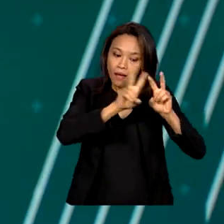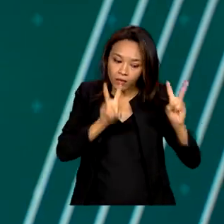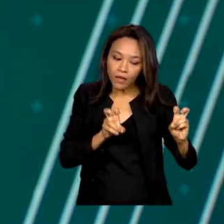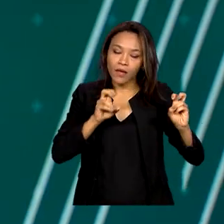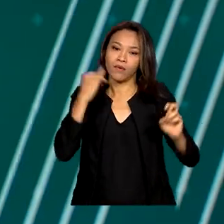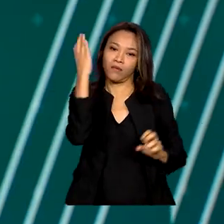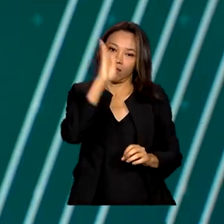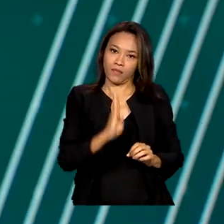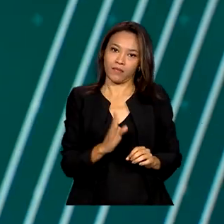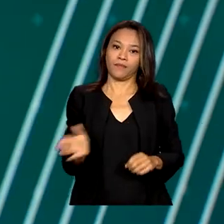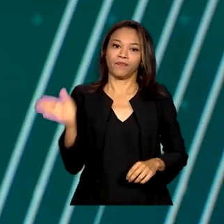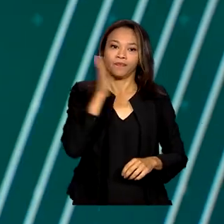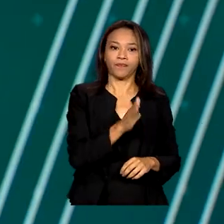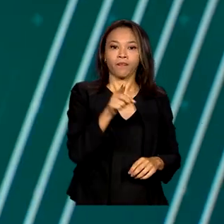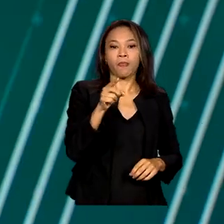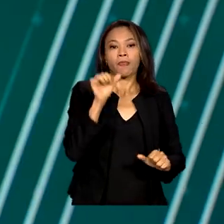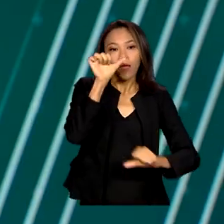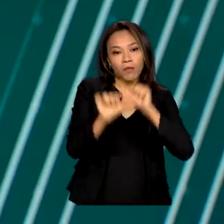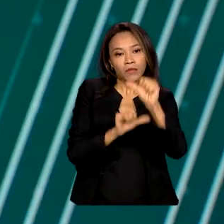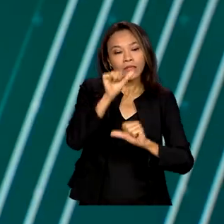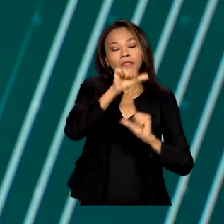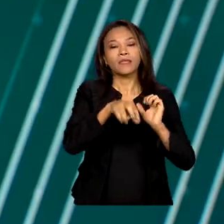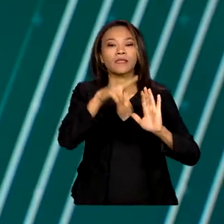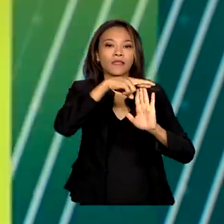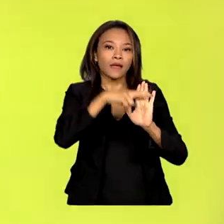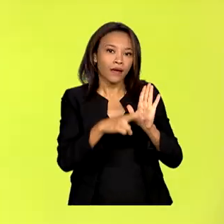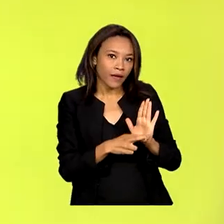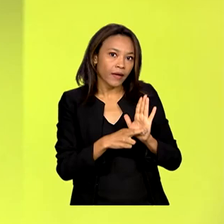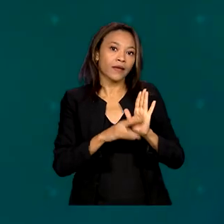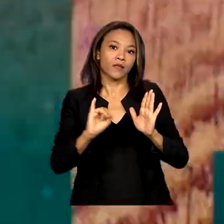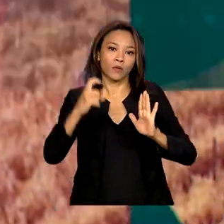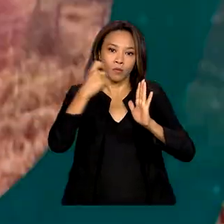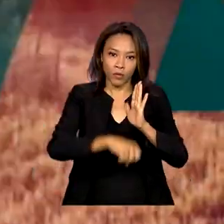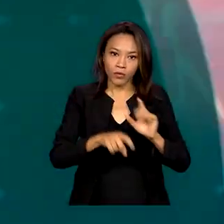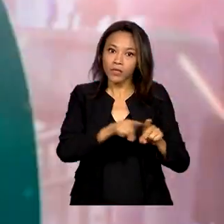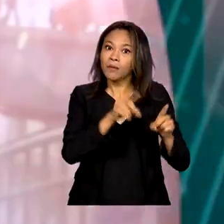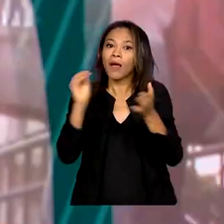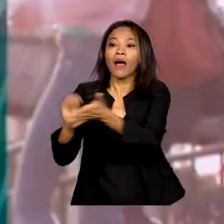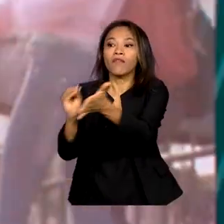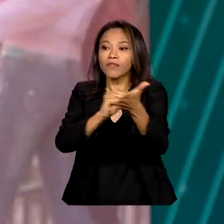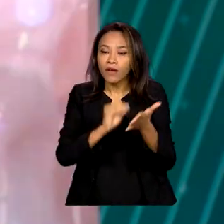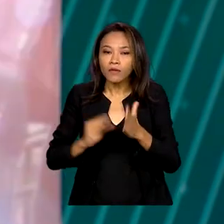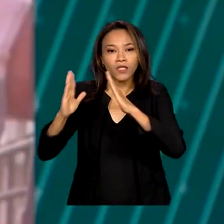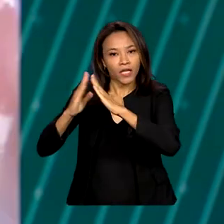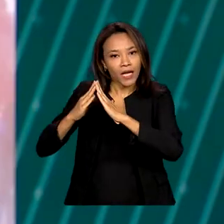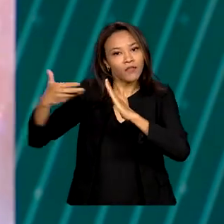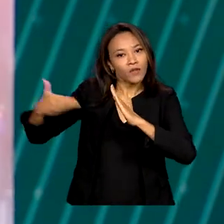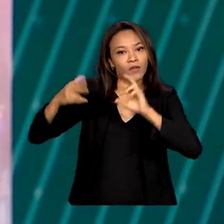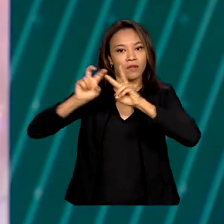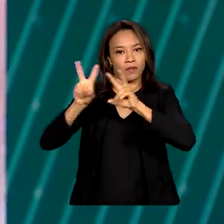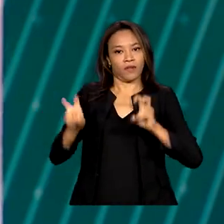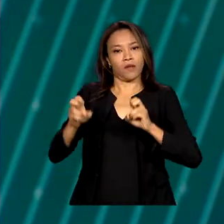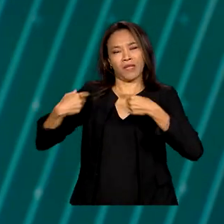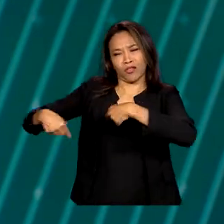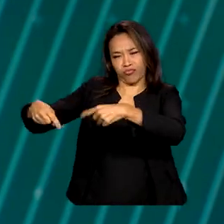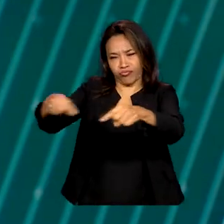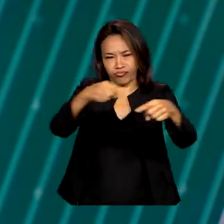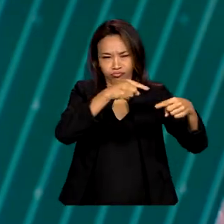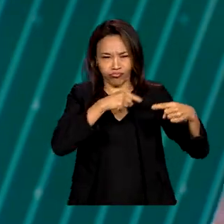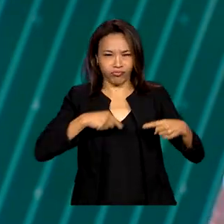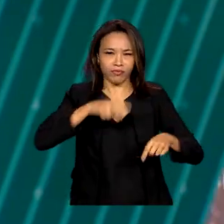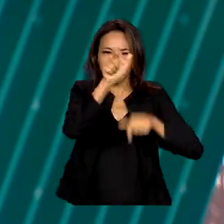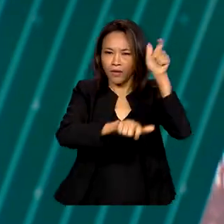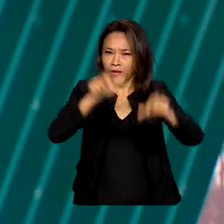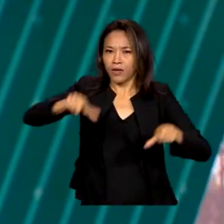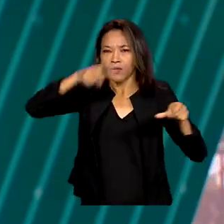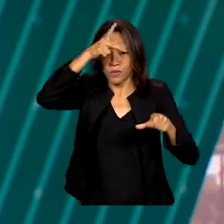E além da reforma tributária, o tema do déficit habitacional mobilizou os debates com os prefeitos. A meta é utilizar